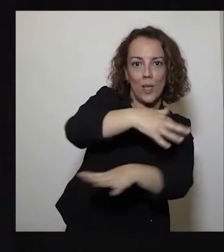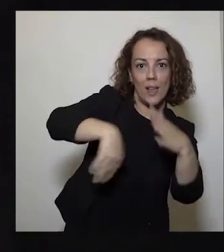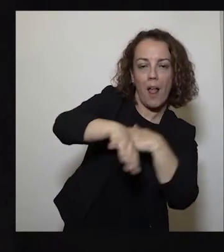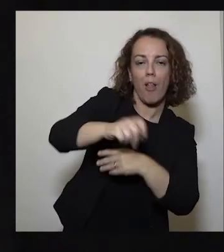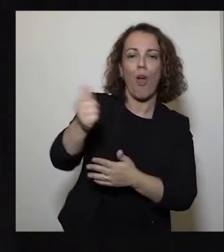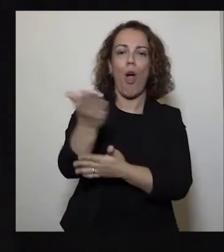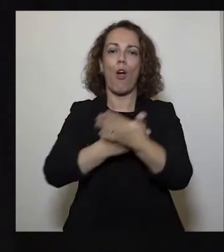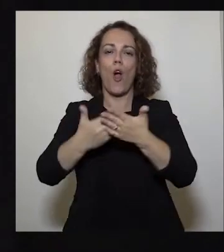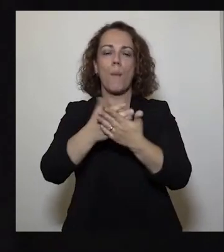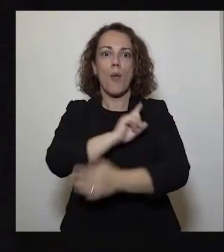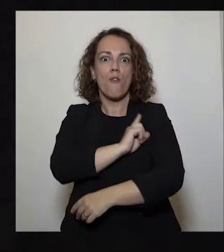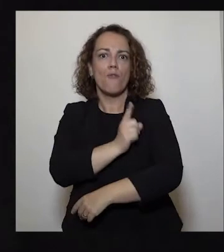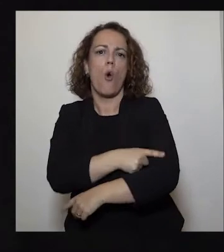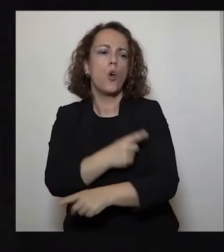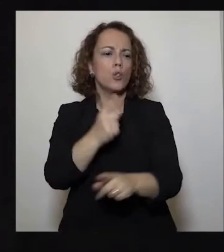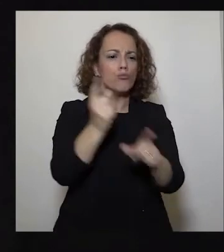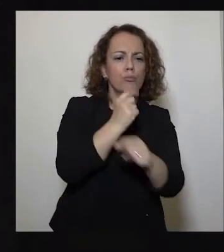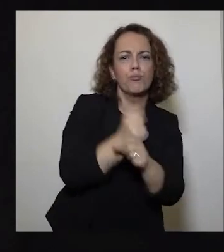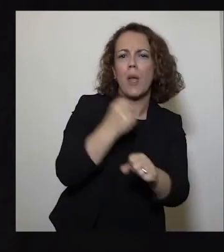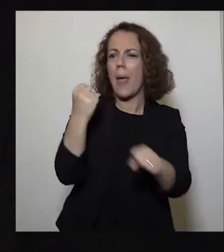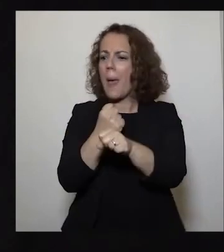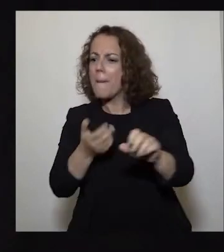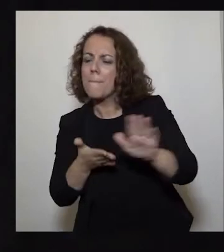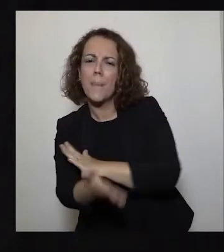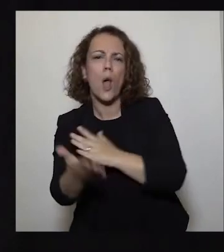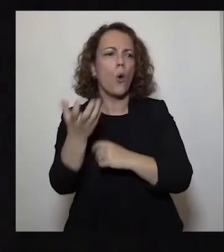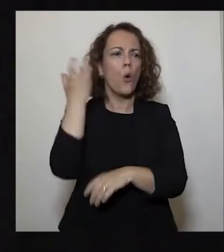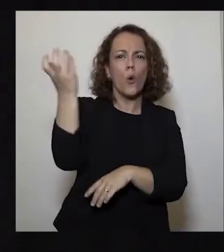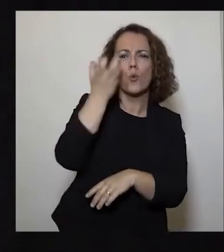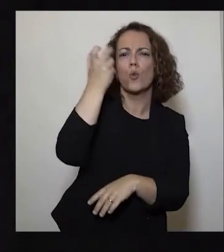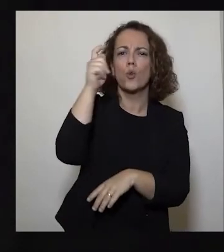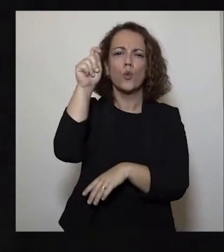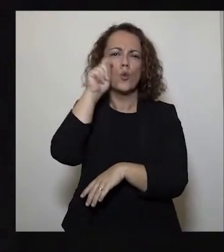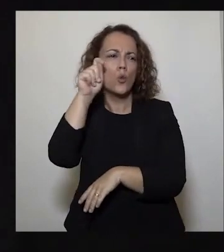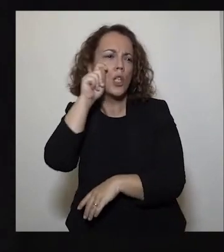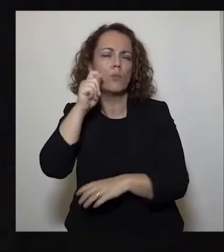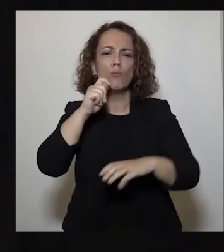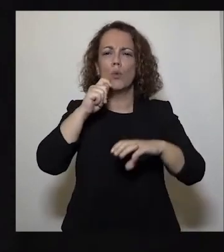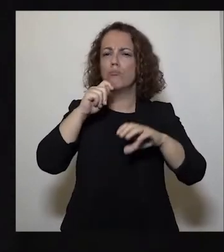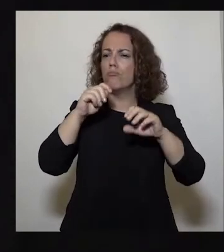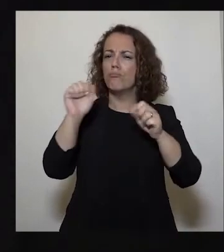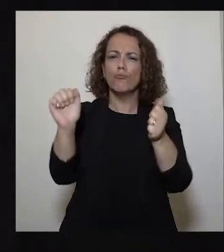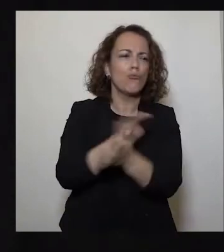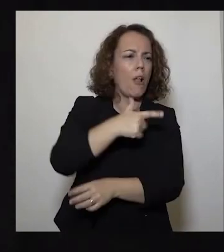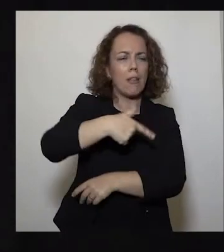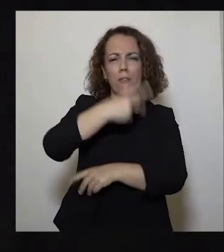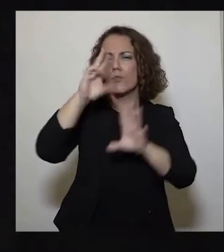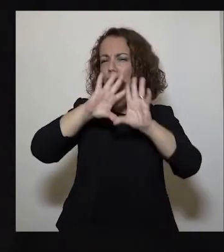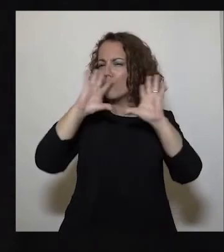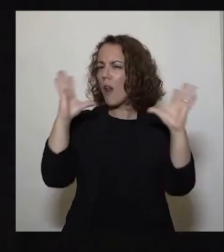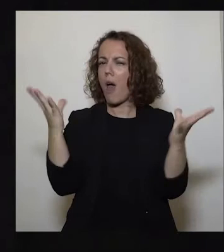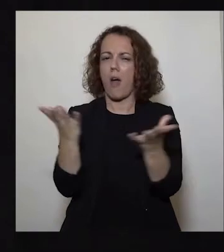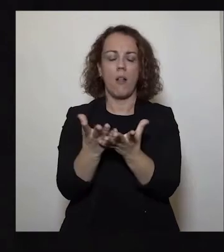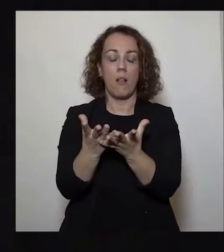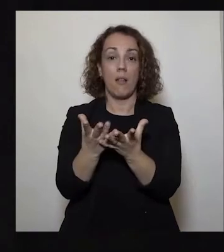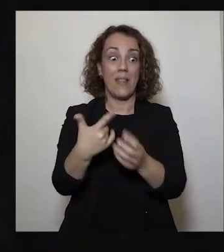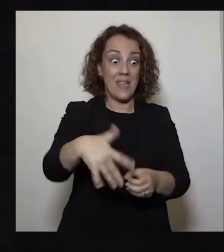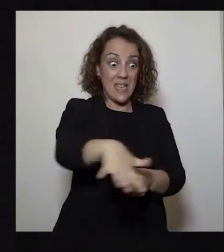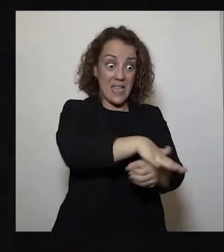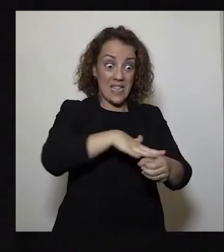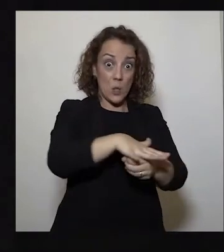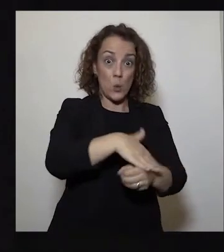do emprego ao consumo, do investimento ao turismo, da cultura à comunicação social. Uma crise de saúde